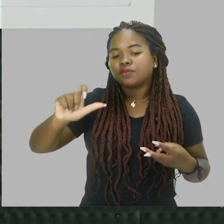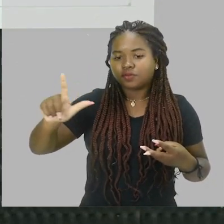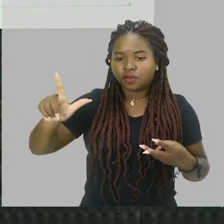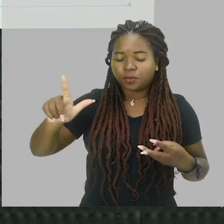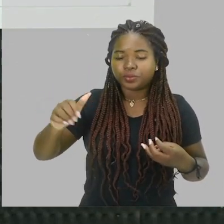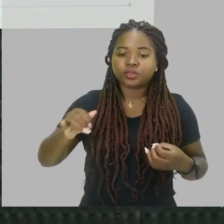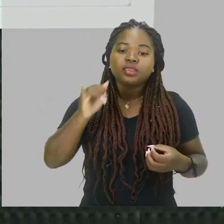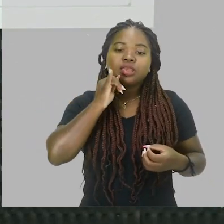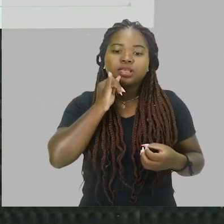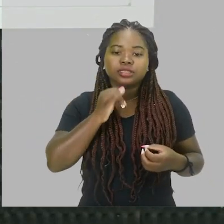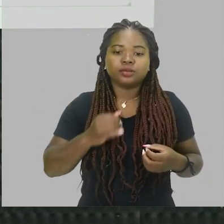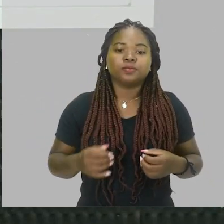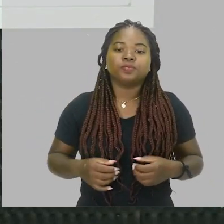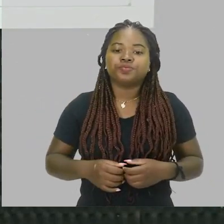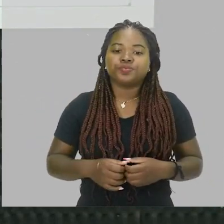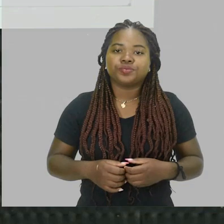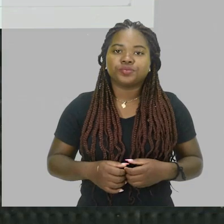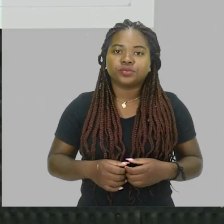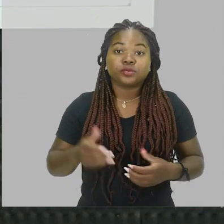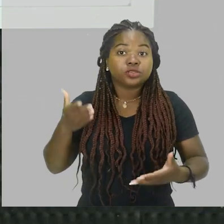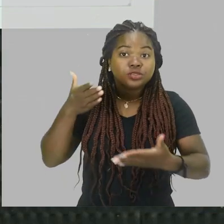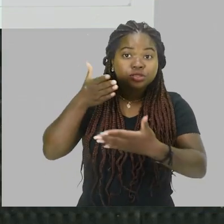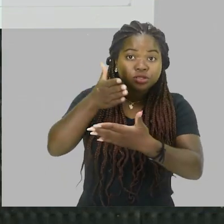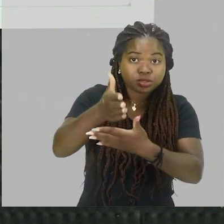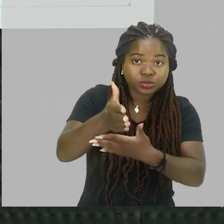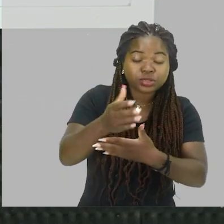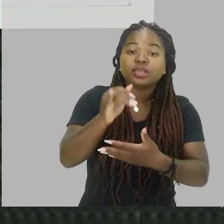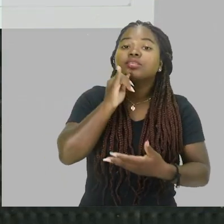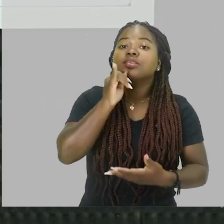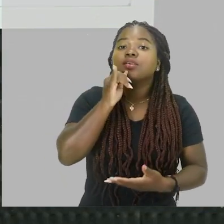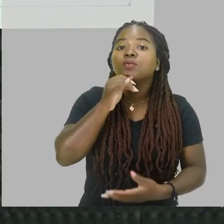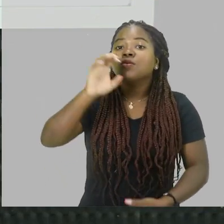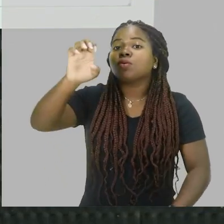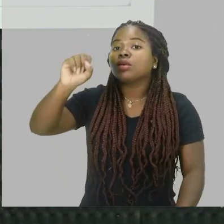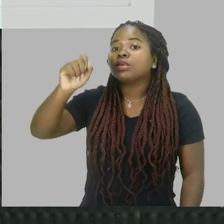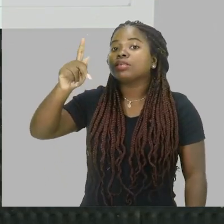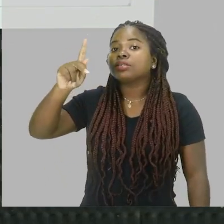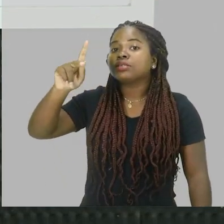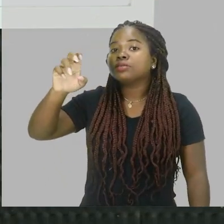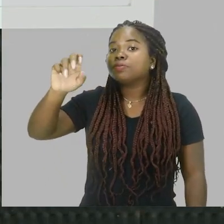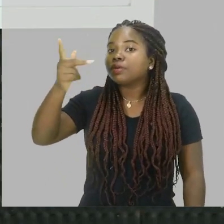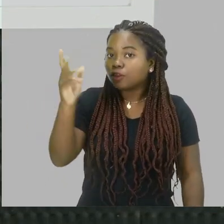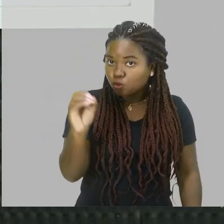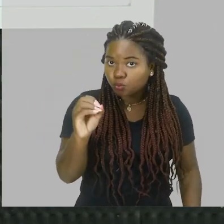ter como exemplo, né, um espelho. Então se você consegue ver uma pessoa